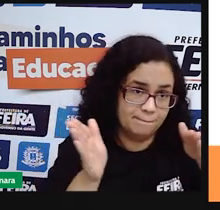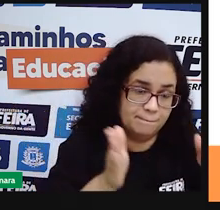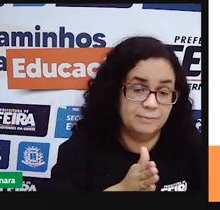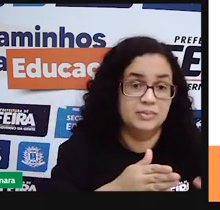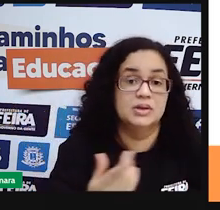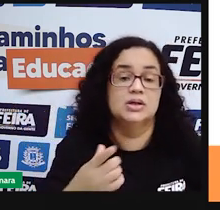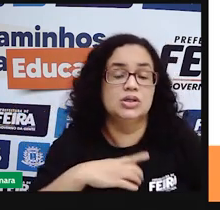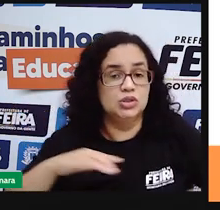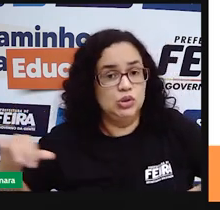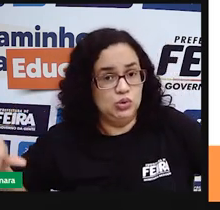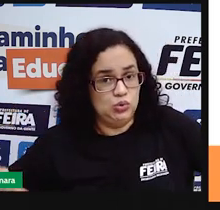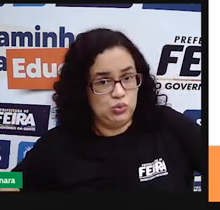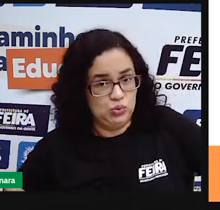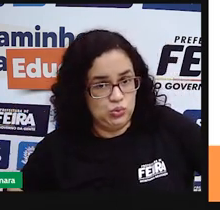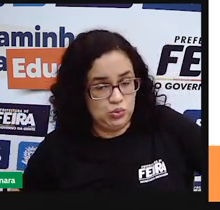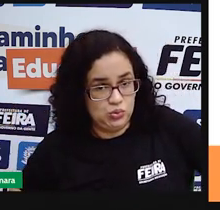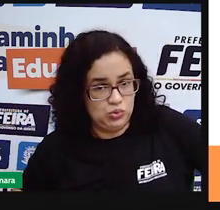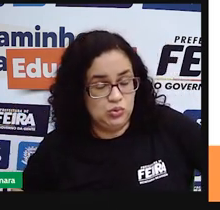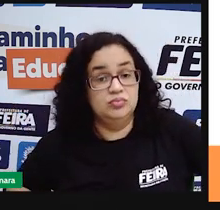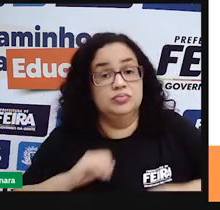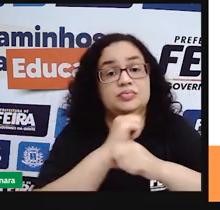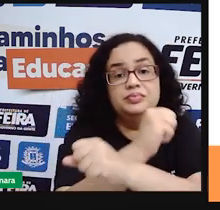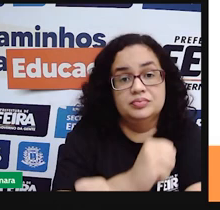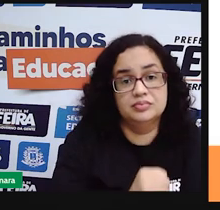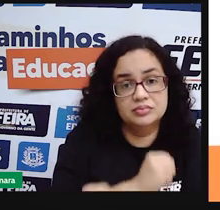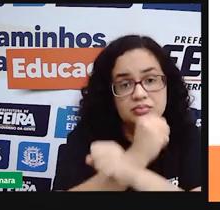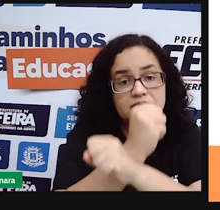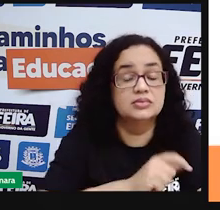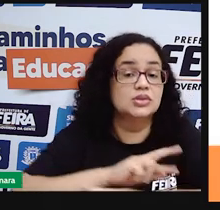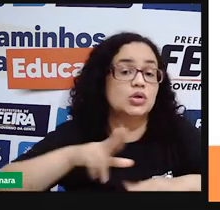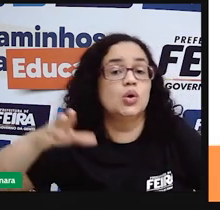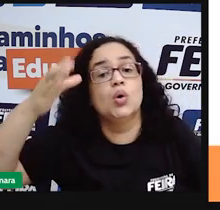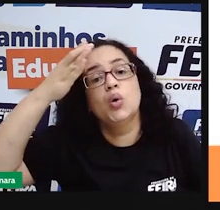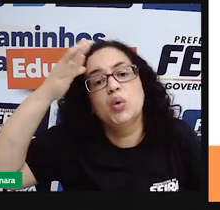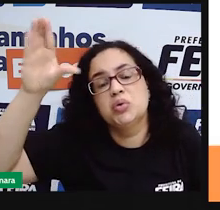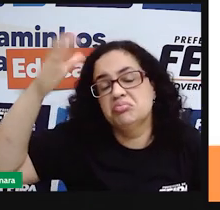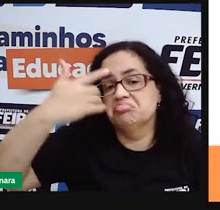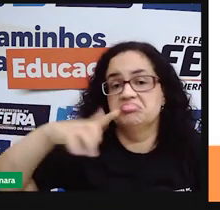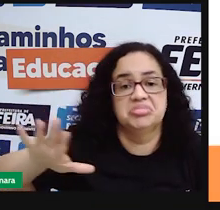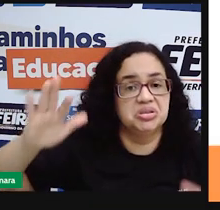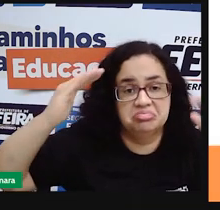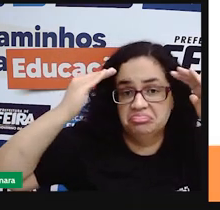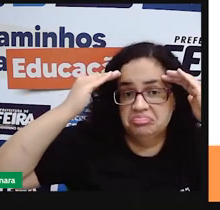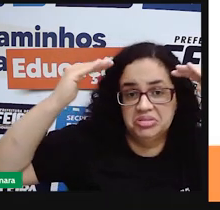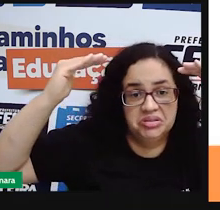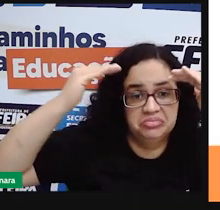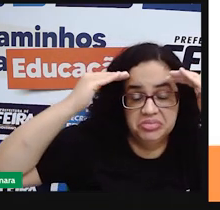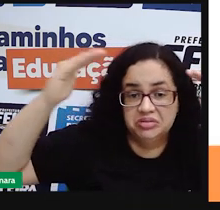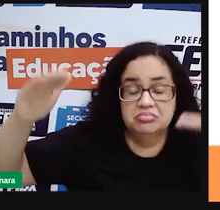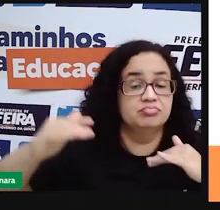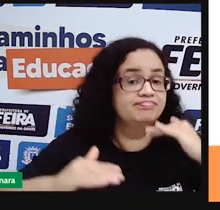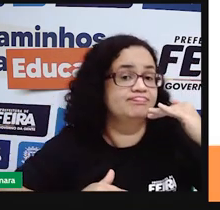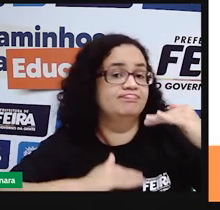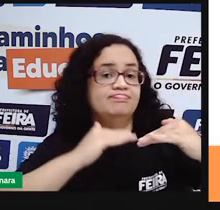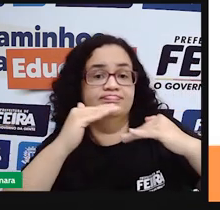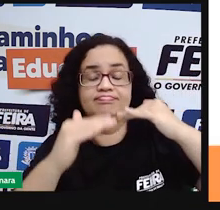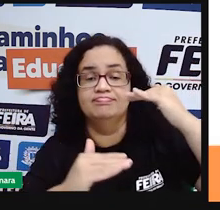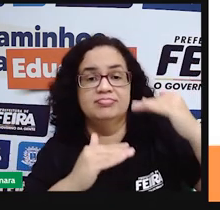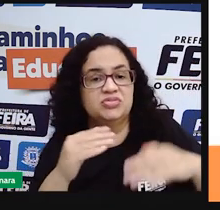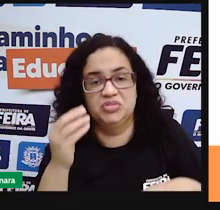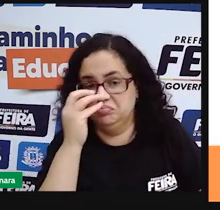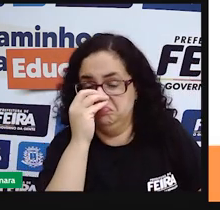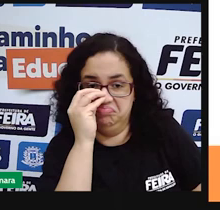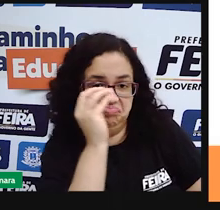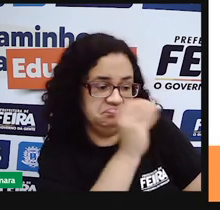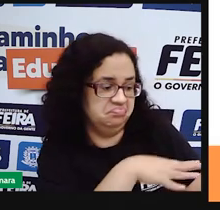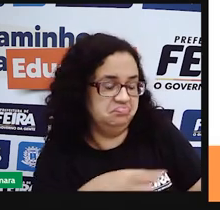sofrimento de exploração onde sua cultura não foi respeitada e eles foram aos poucos sendo extintos e